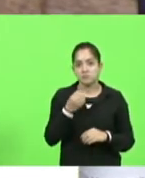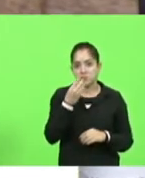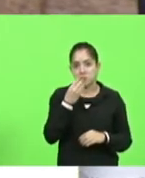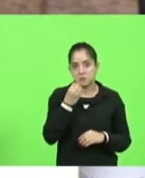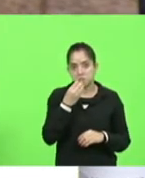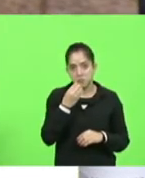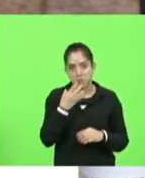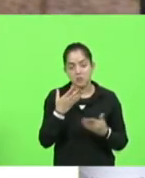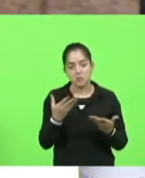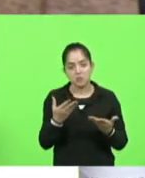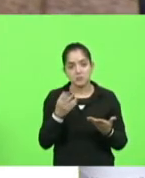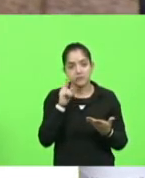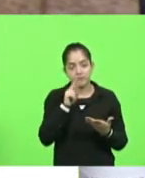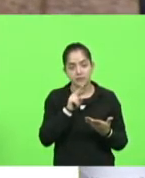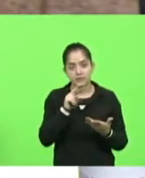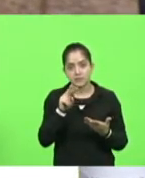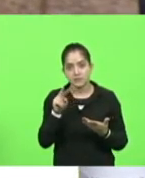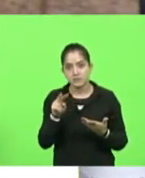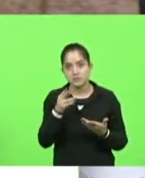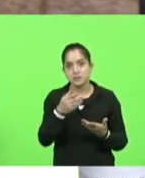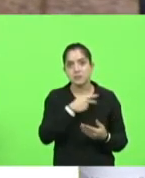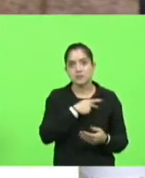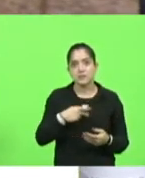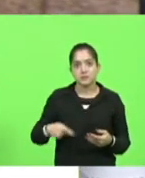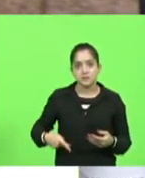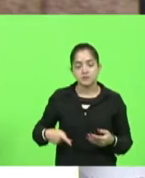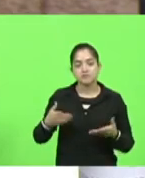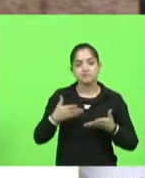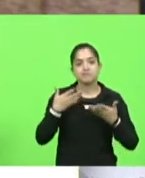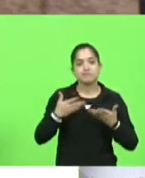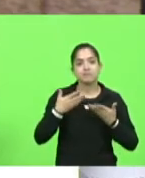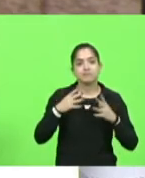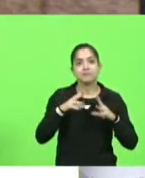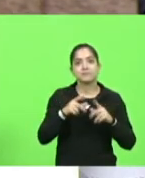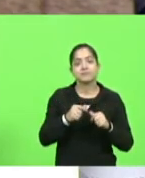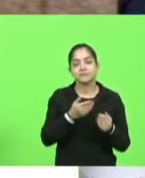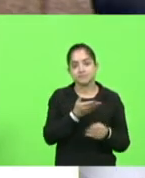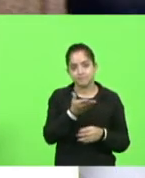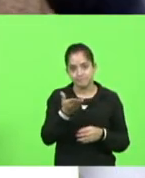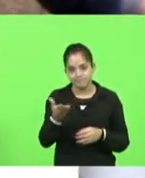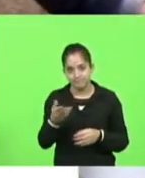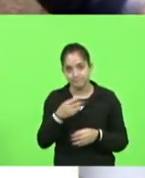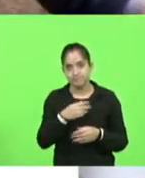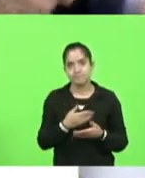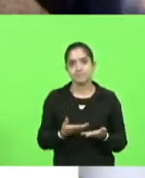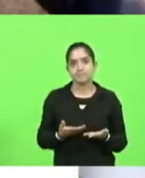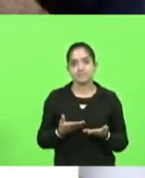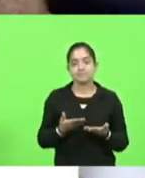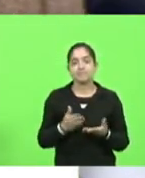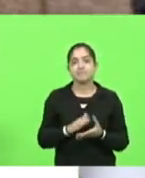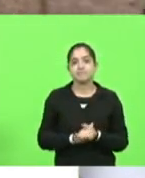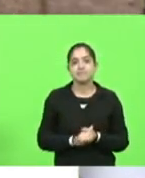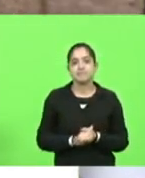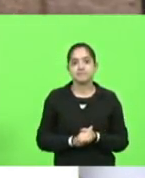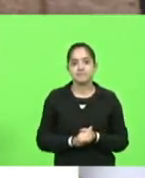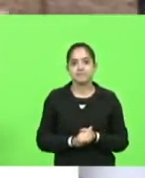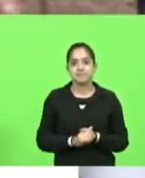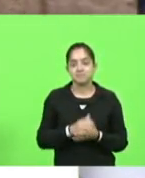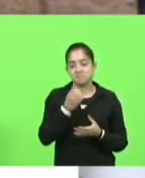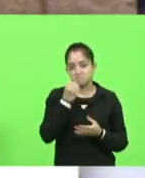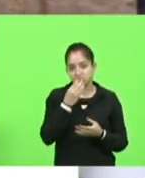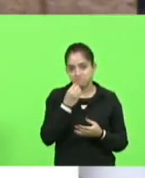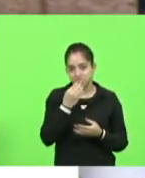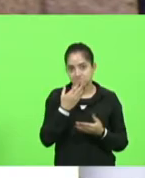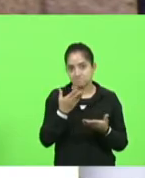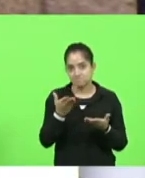bom ver o plenário assim. É a Vossa Presidência que alegra todo esse plenário com a sua simpatia que contagia aqui essas galerias e